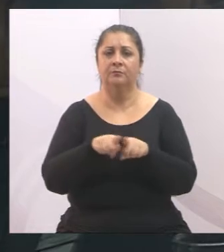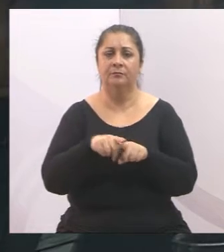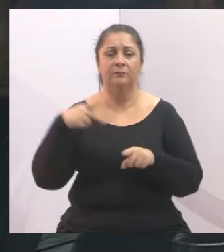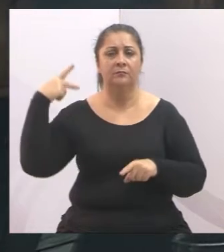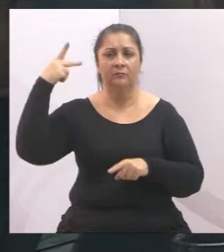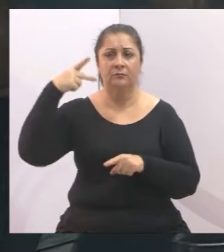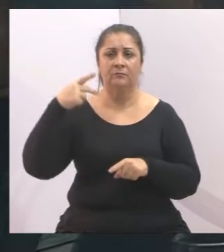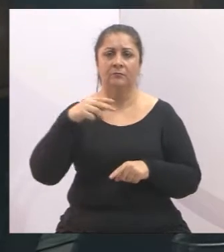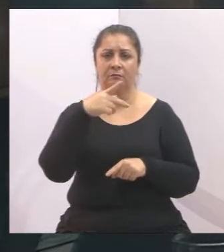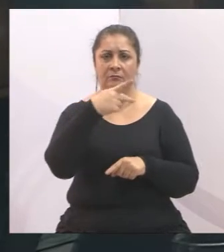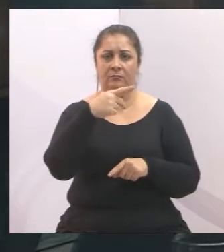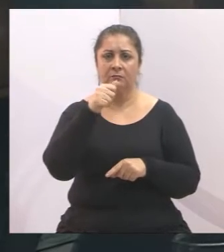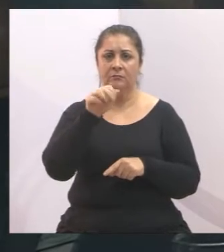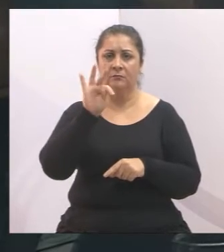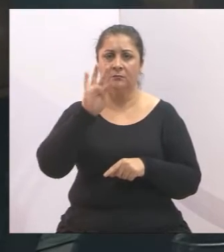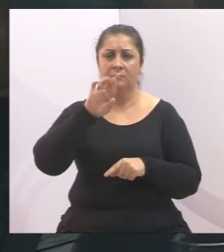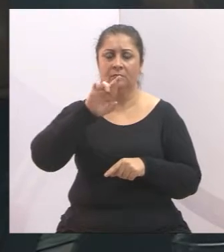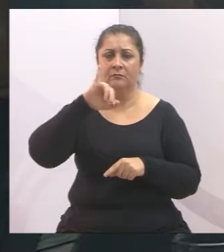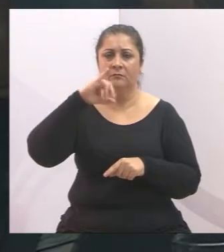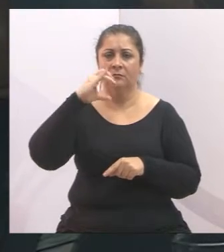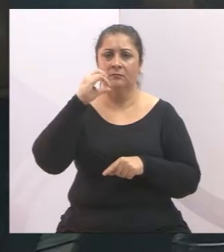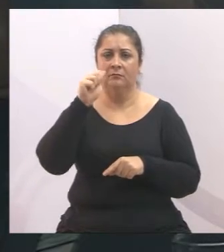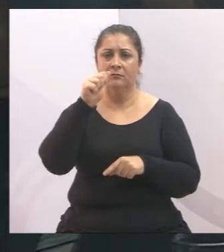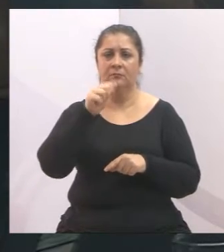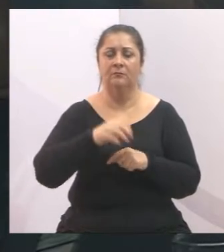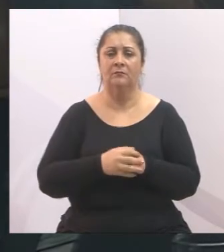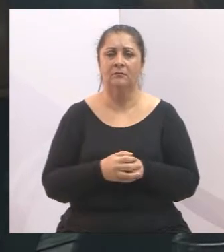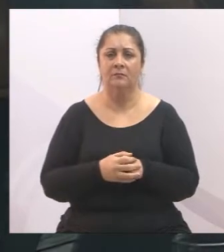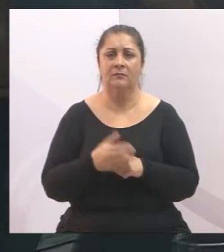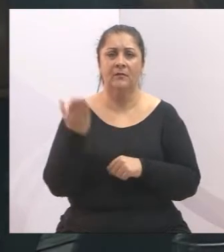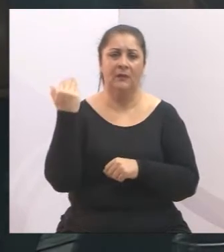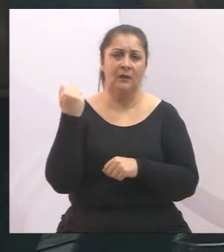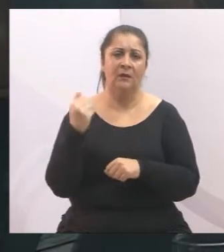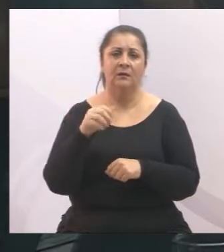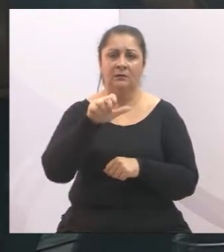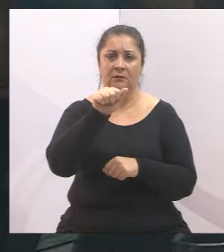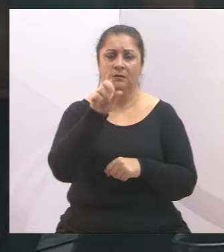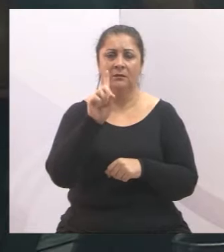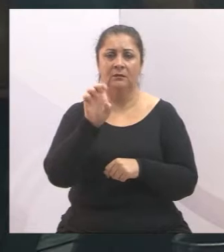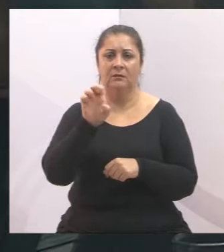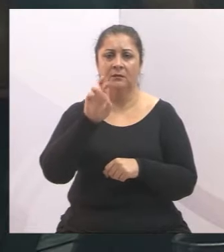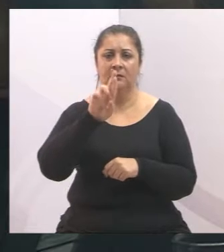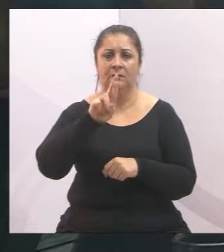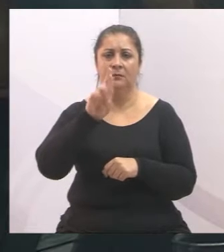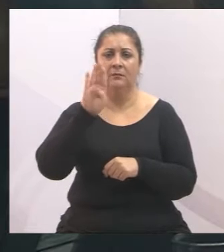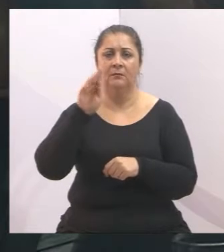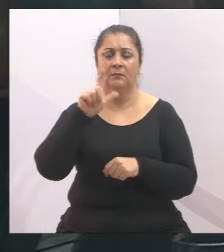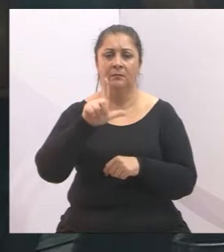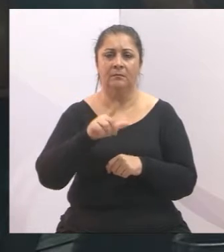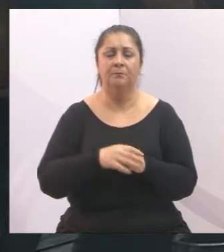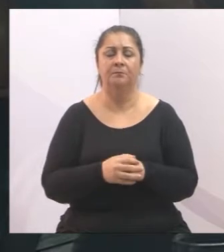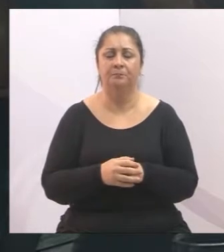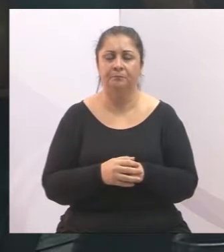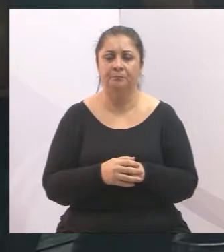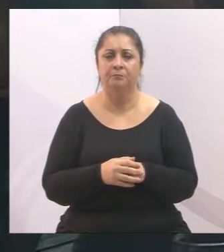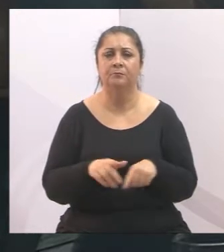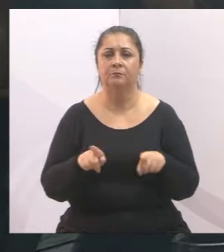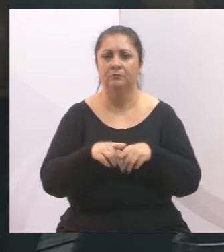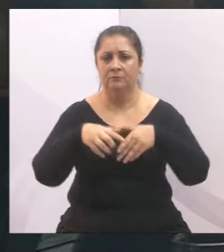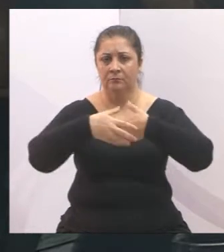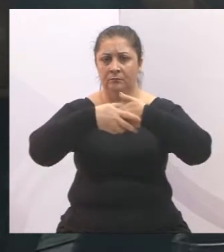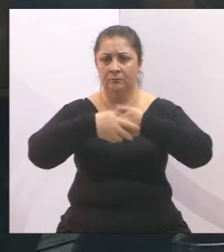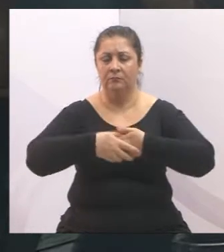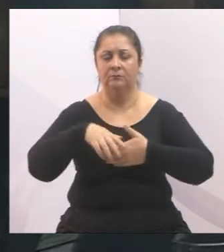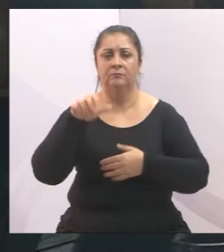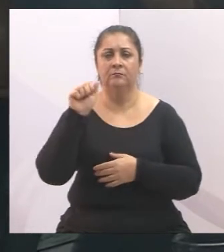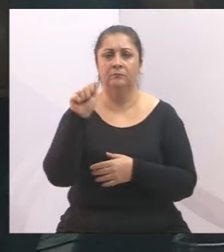na verdade substituiu o membro da comissão, que era o vereador Aderbal à época, e já também estendo os cumprimentos ao